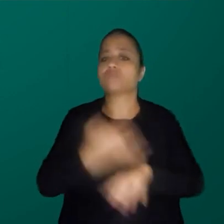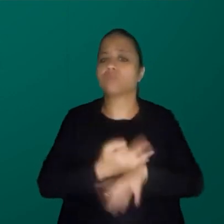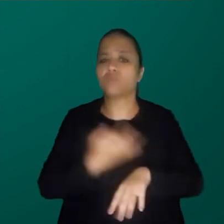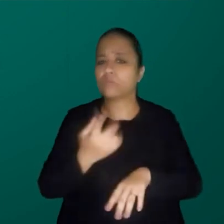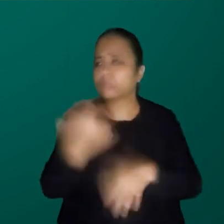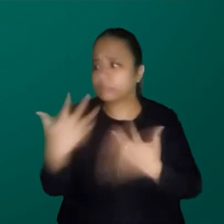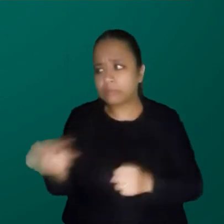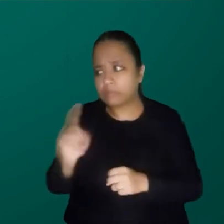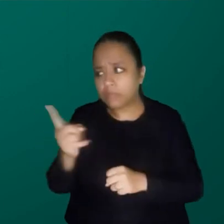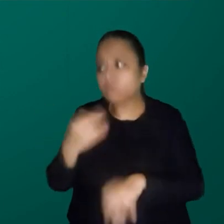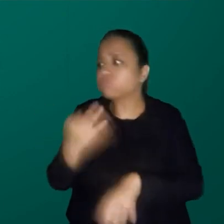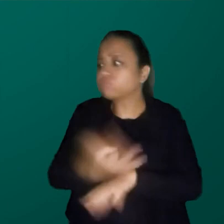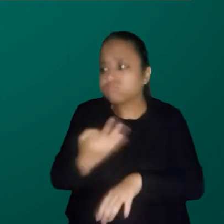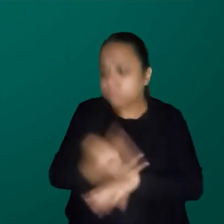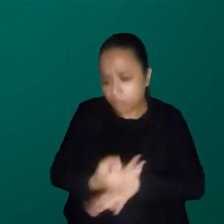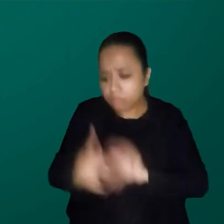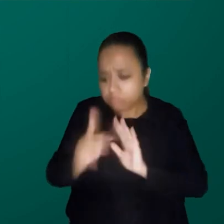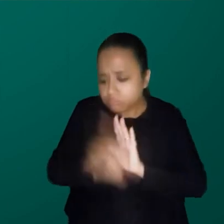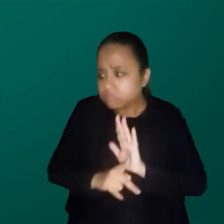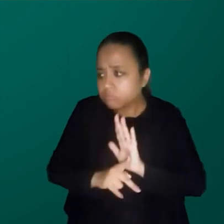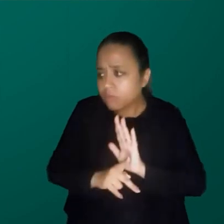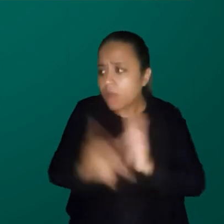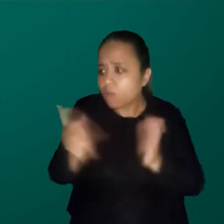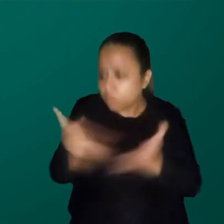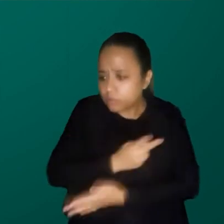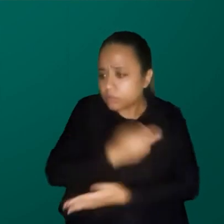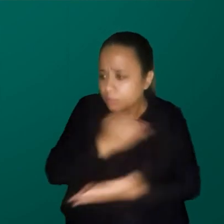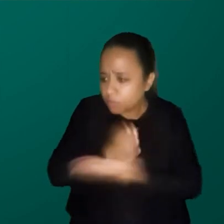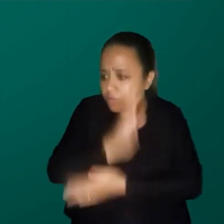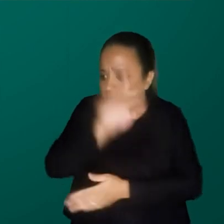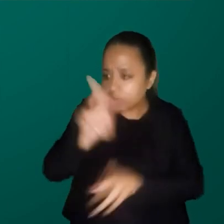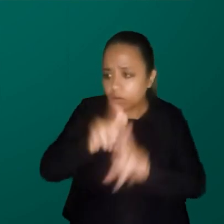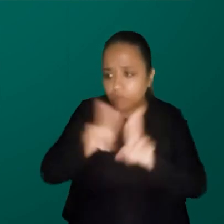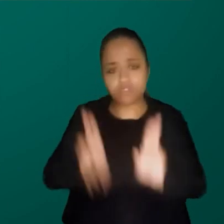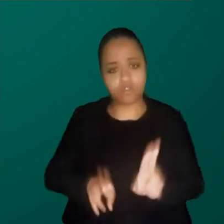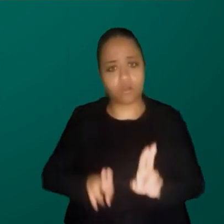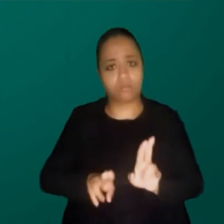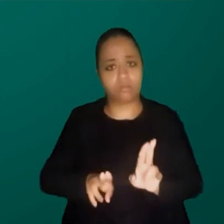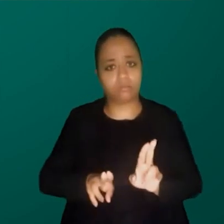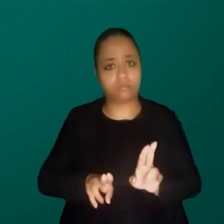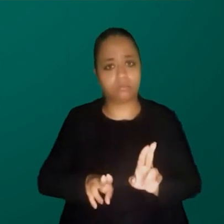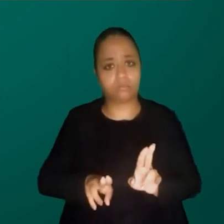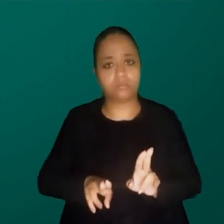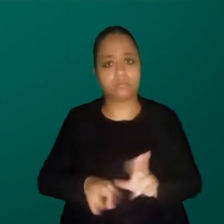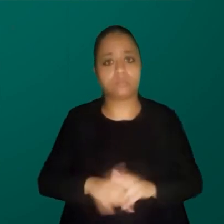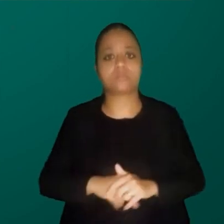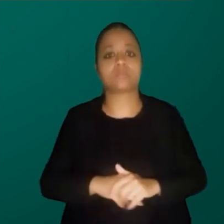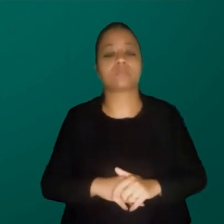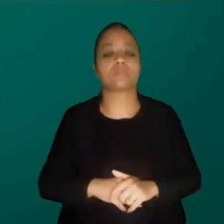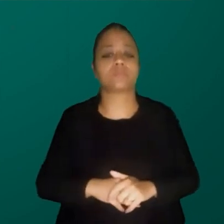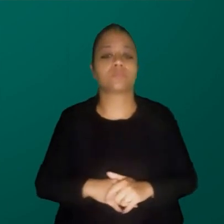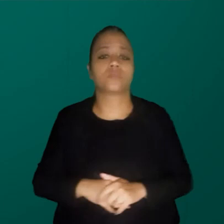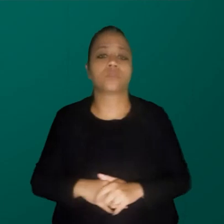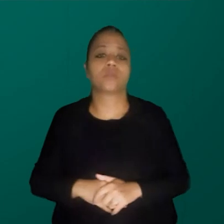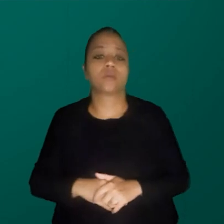resistência para esse projeto acontecer na UFRJ. Espero que isso não esteja sendo transmitido ao vivo.